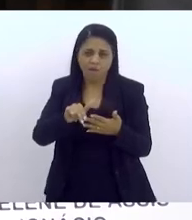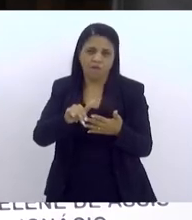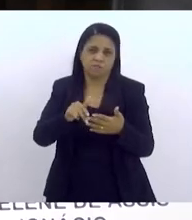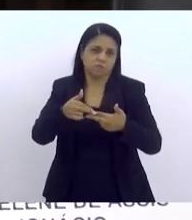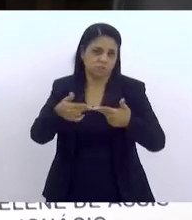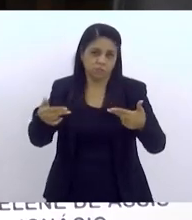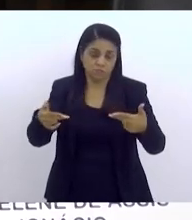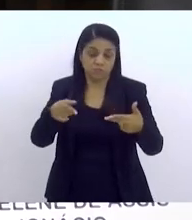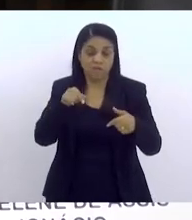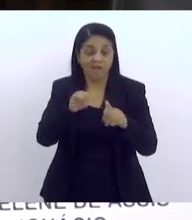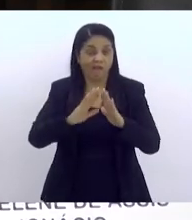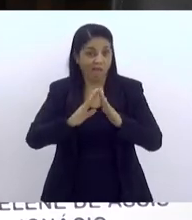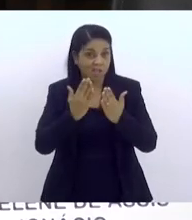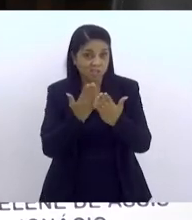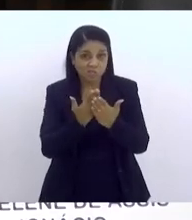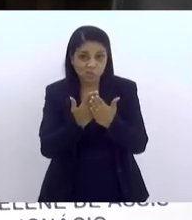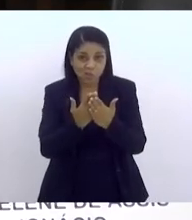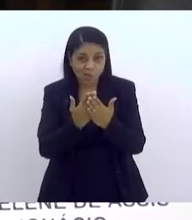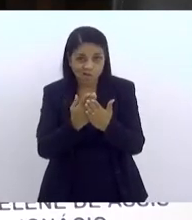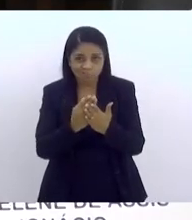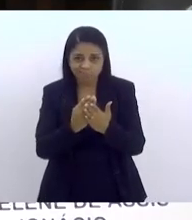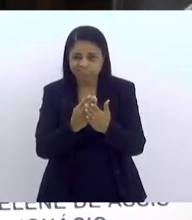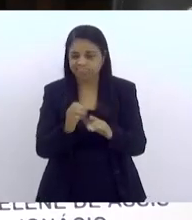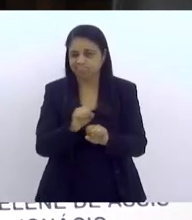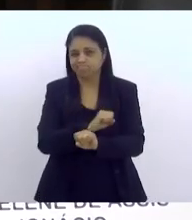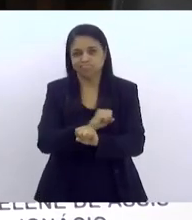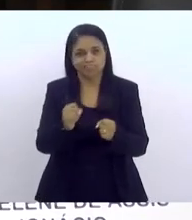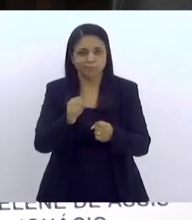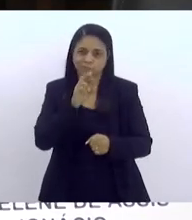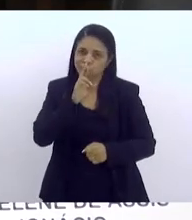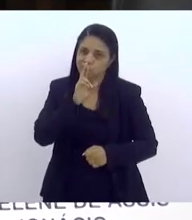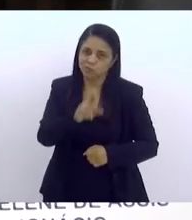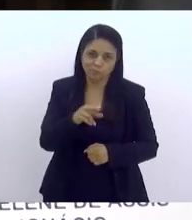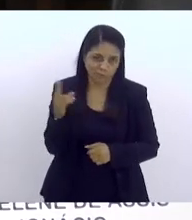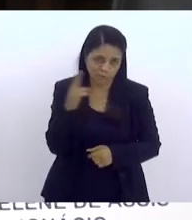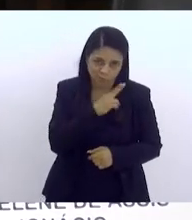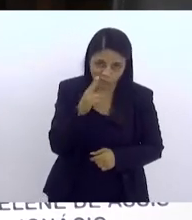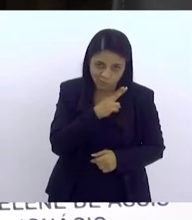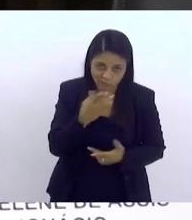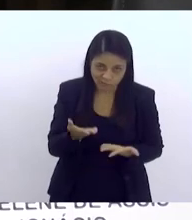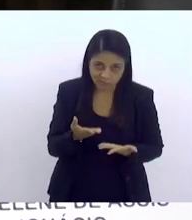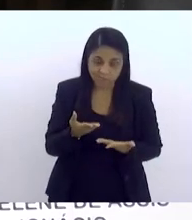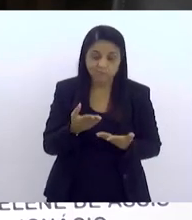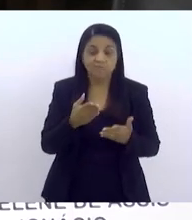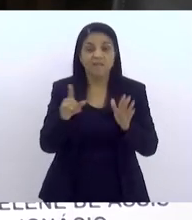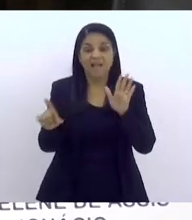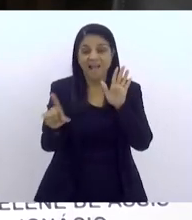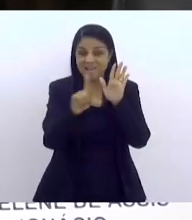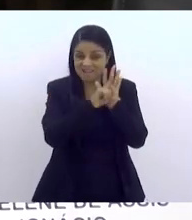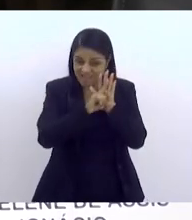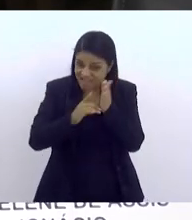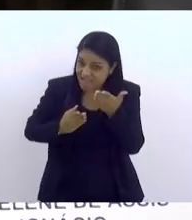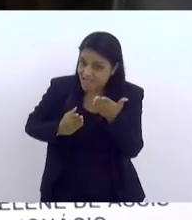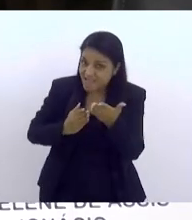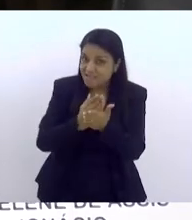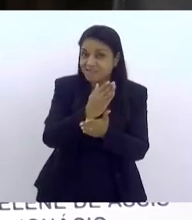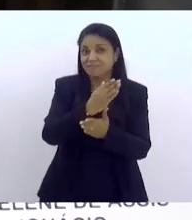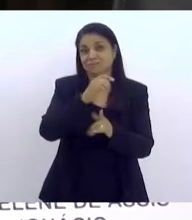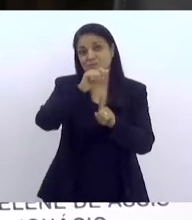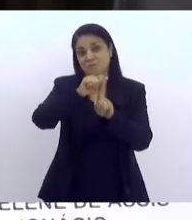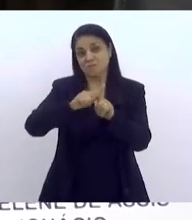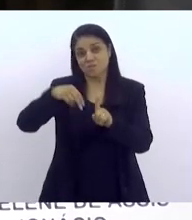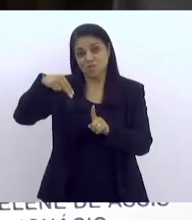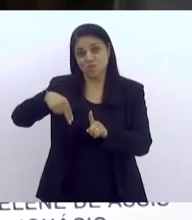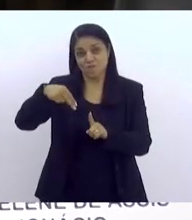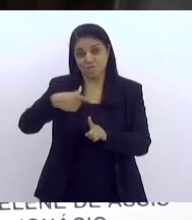responder a essas urgências. Agora, ocorre que essa lei está aprovada desde novembro com o